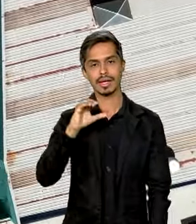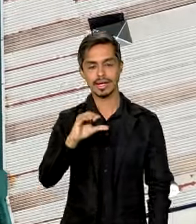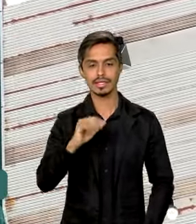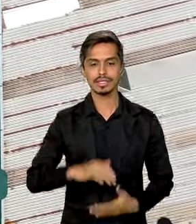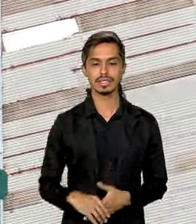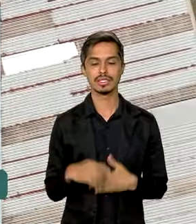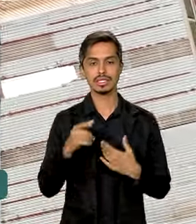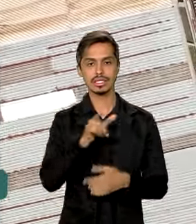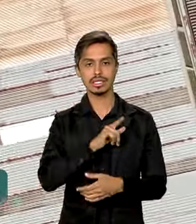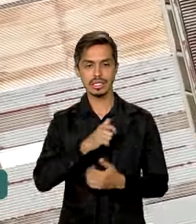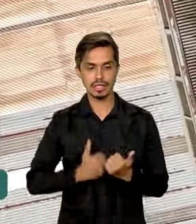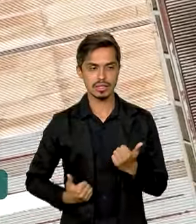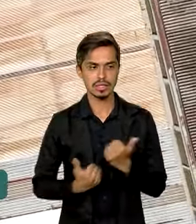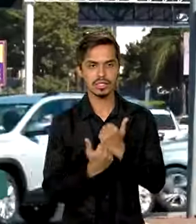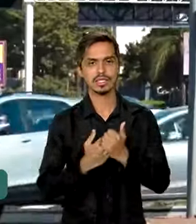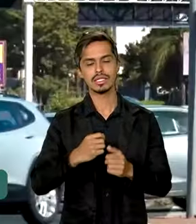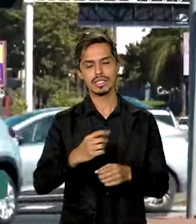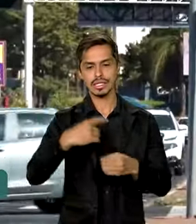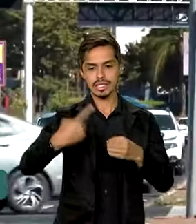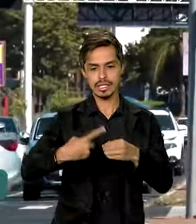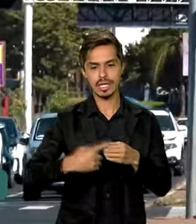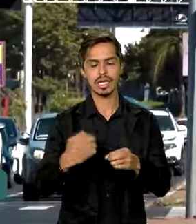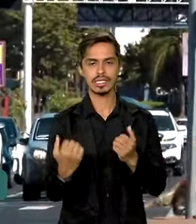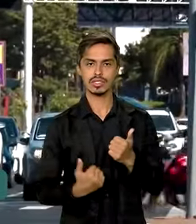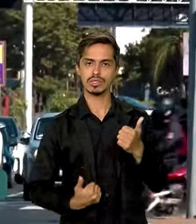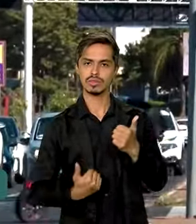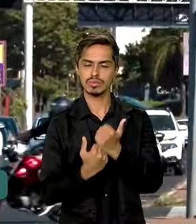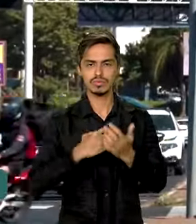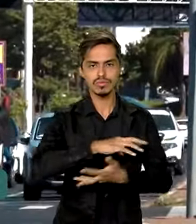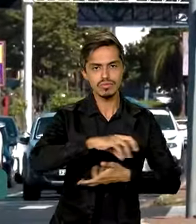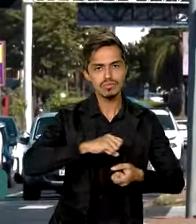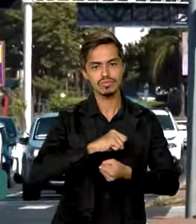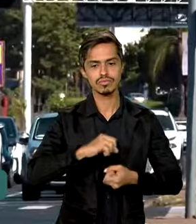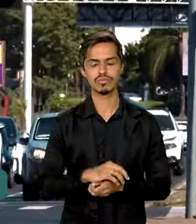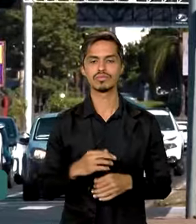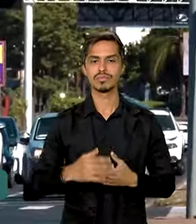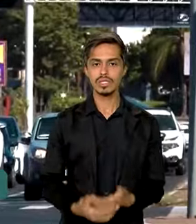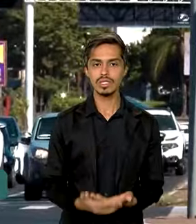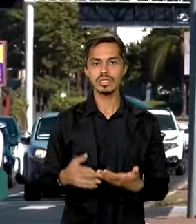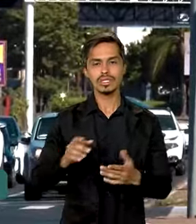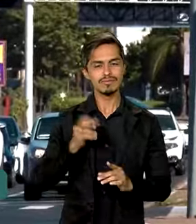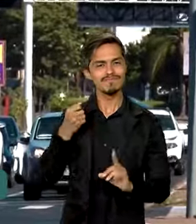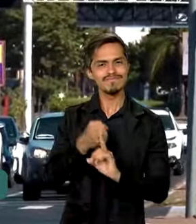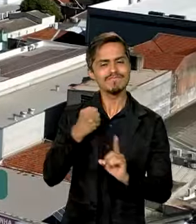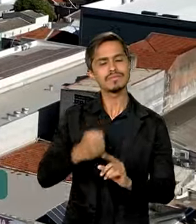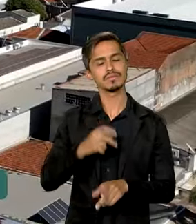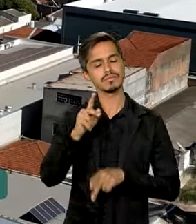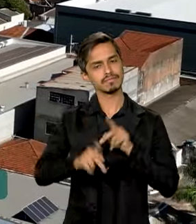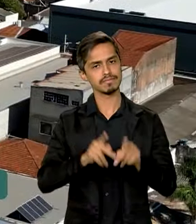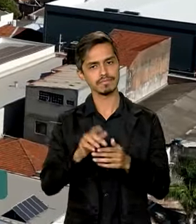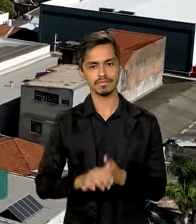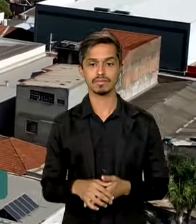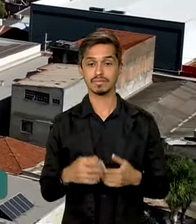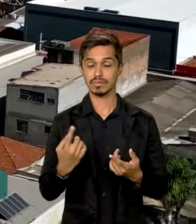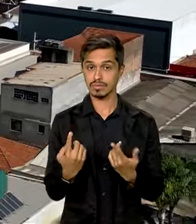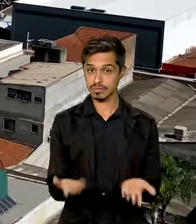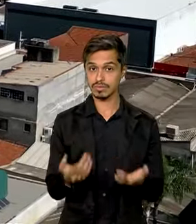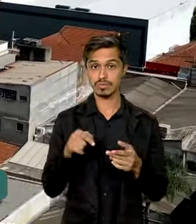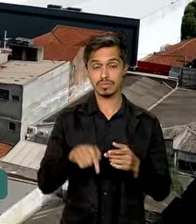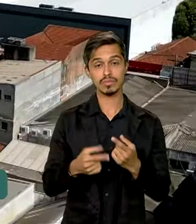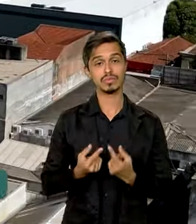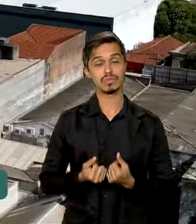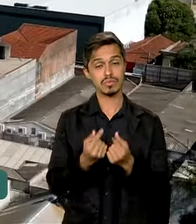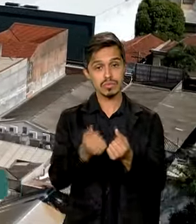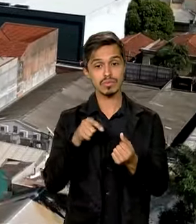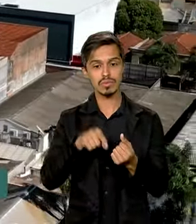Sustentáveis e Resilientes, um dos que mais tem impacto no dia a dia da população. Afinal, é com ele que as cidades